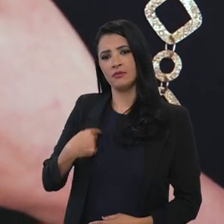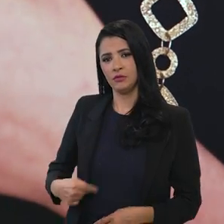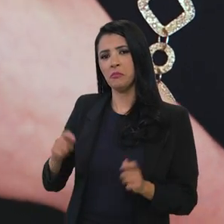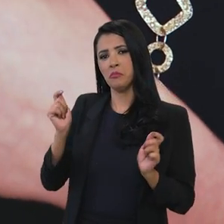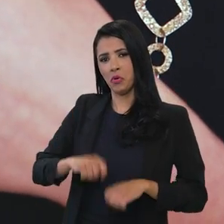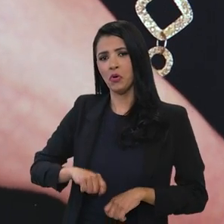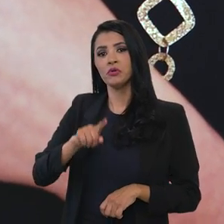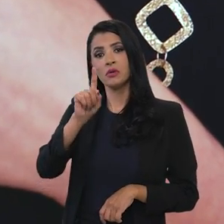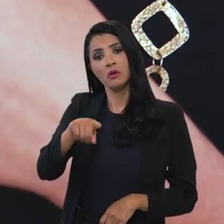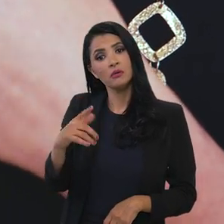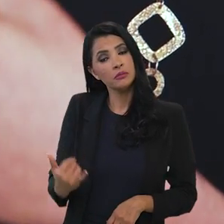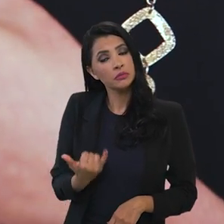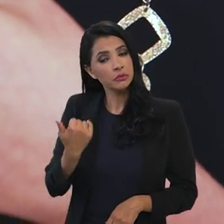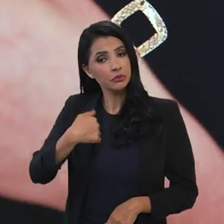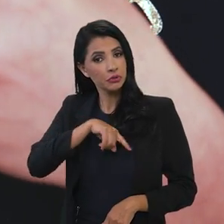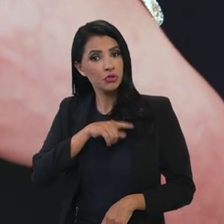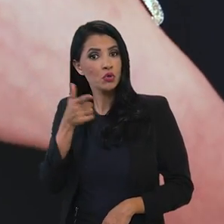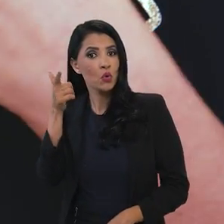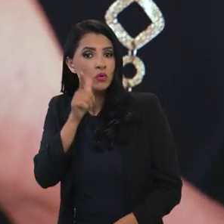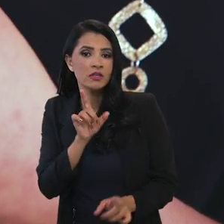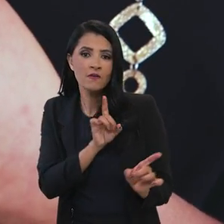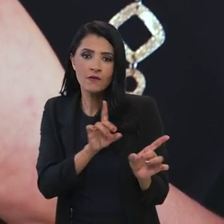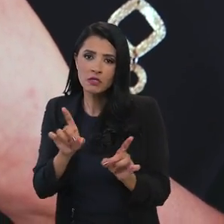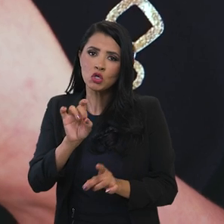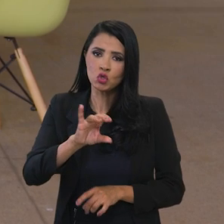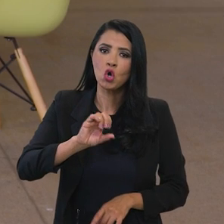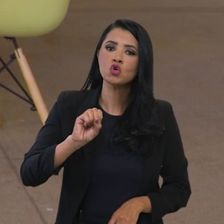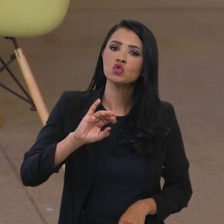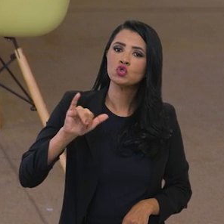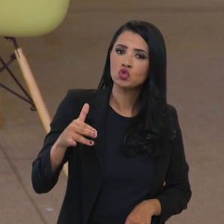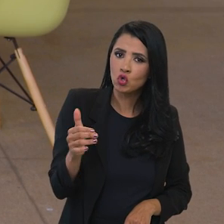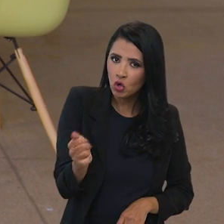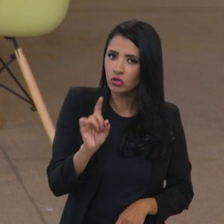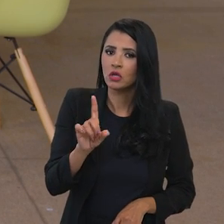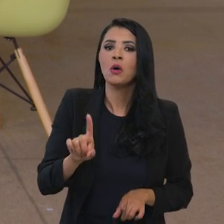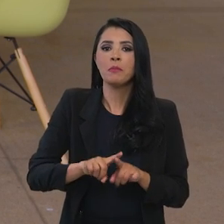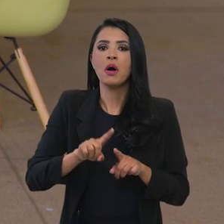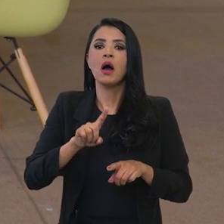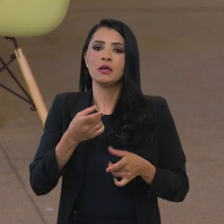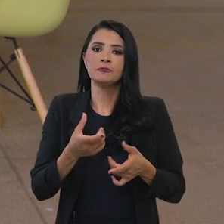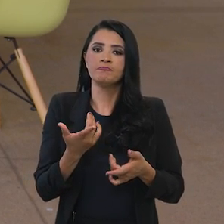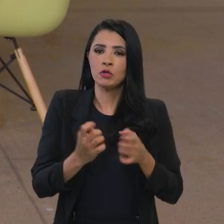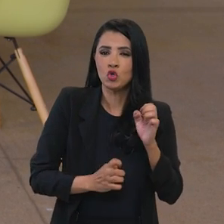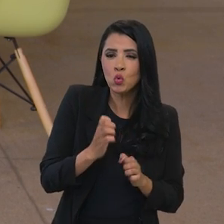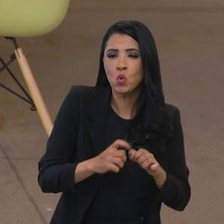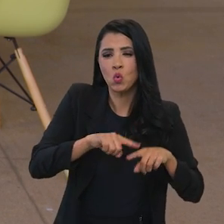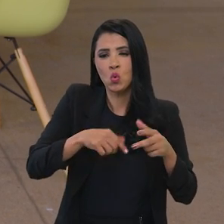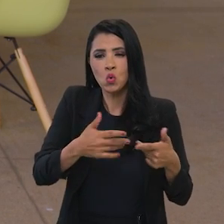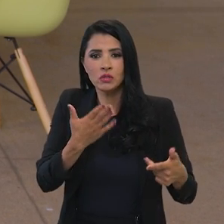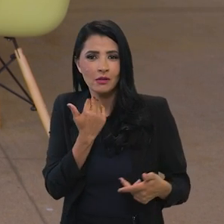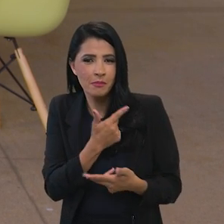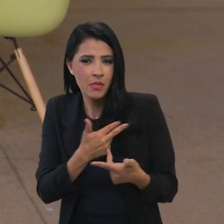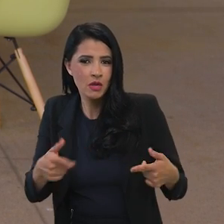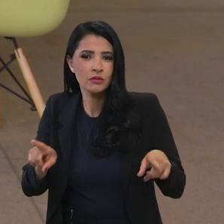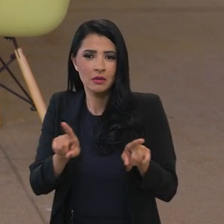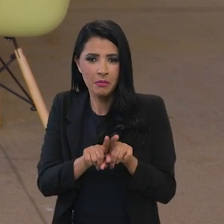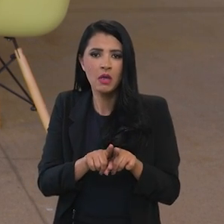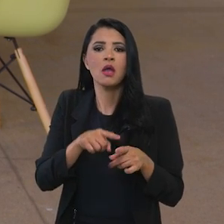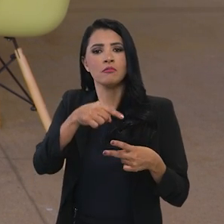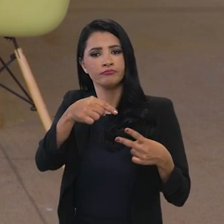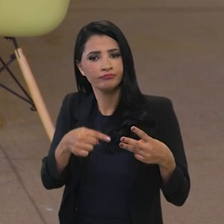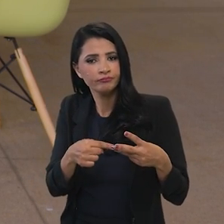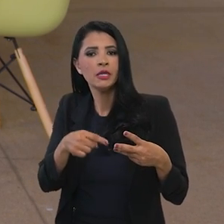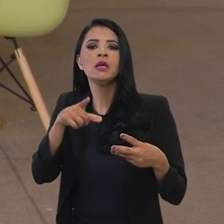que a gente consiga vender não apenas a soja mas o alimento processado que a gente venda não só o alimento processado mas que a gente consiga colocar as